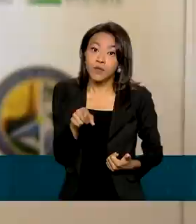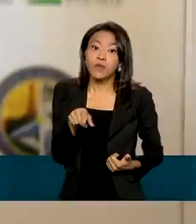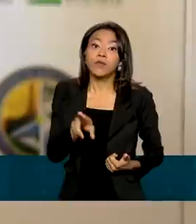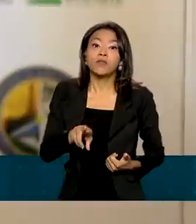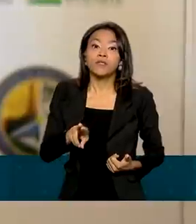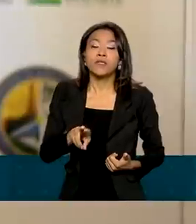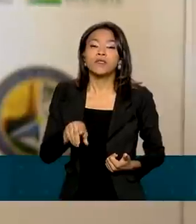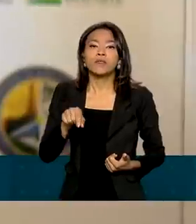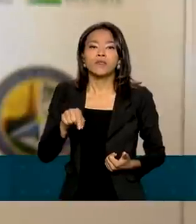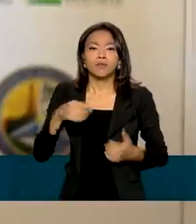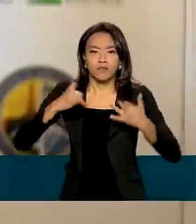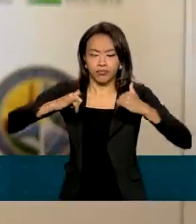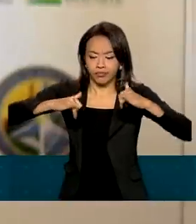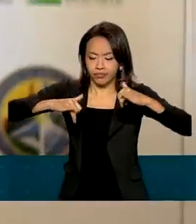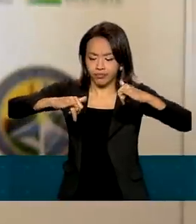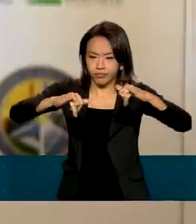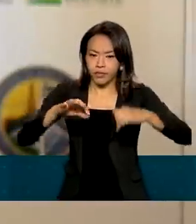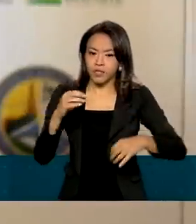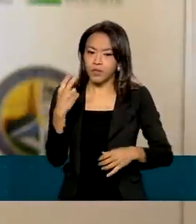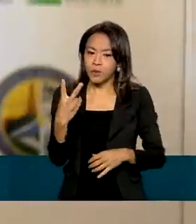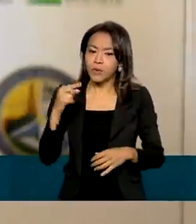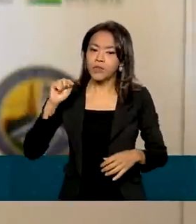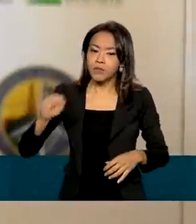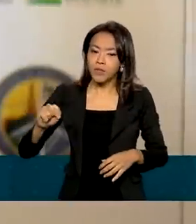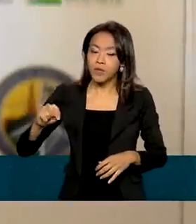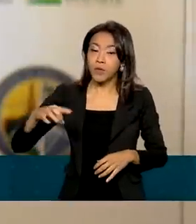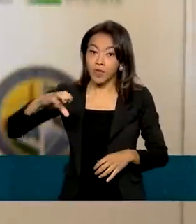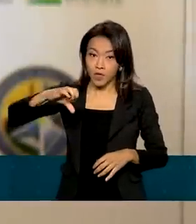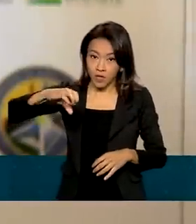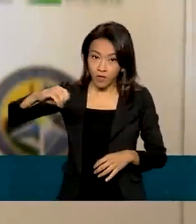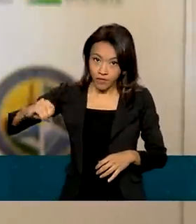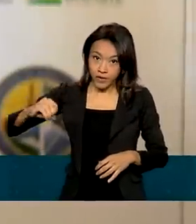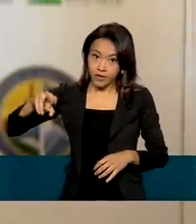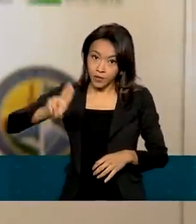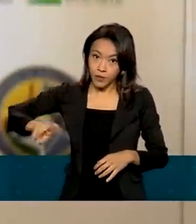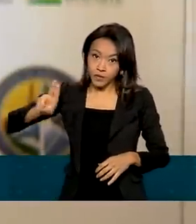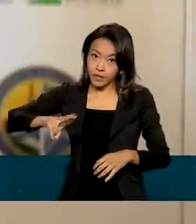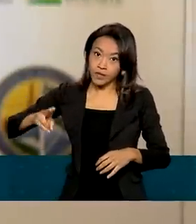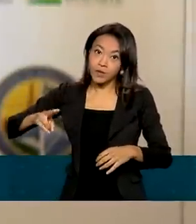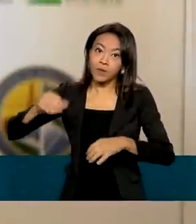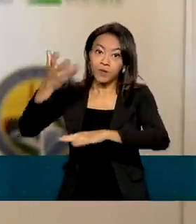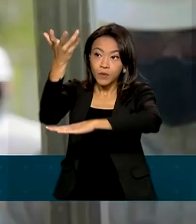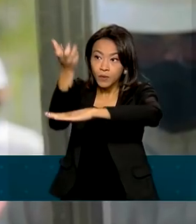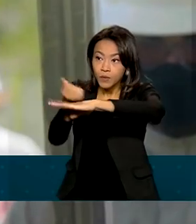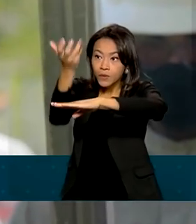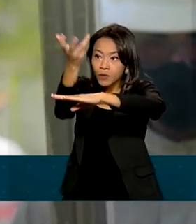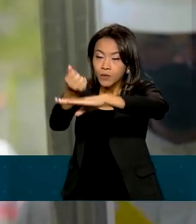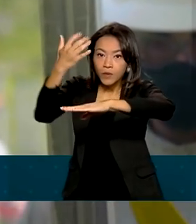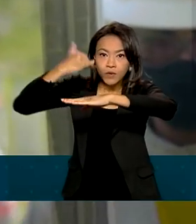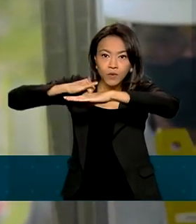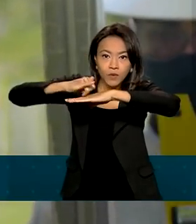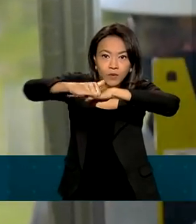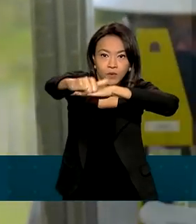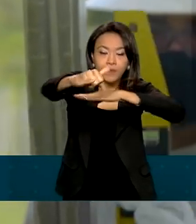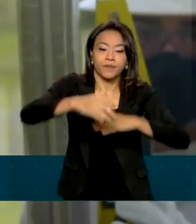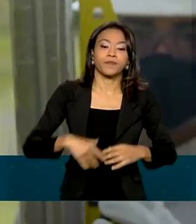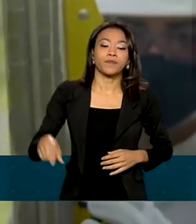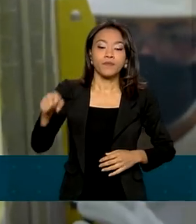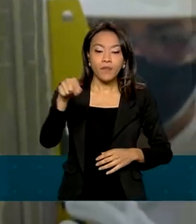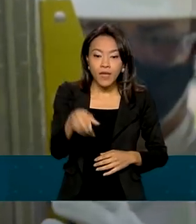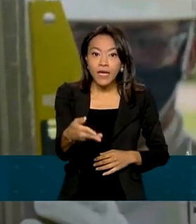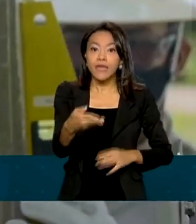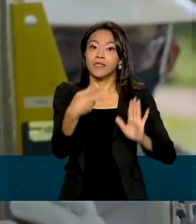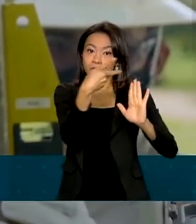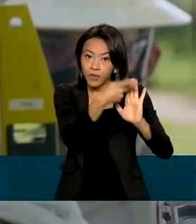convencional e 2.090 atendidas por meio de um kit de geração de energia solar. O Ilumina Pantanal foi